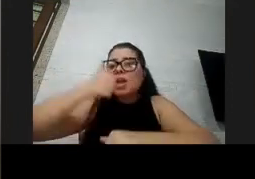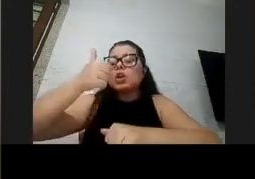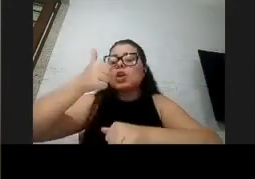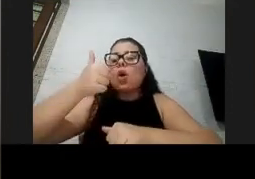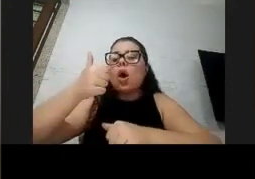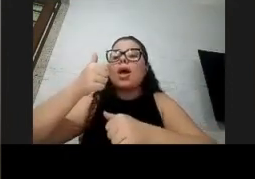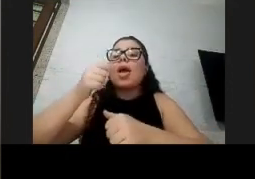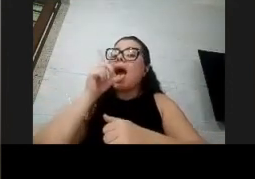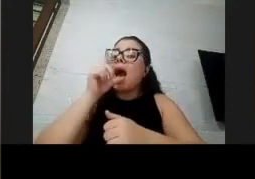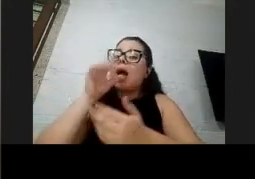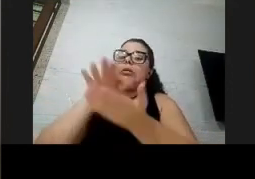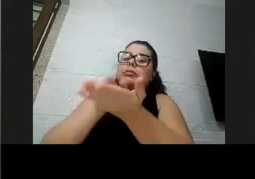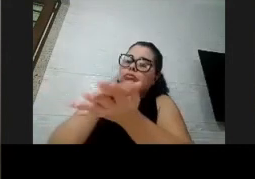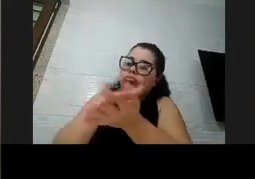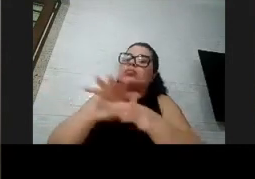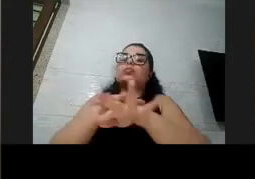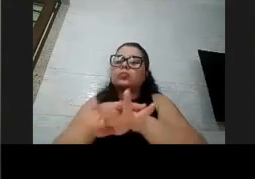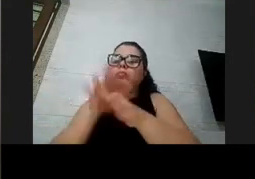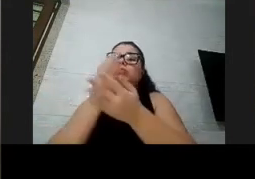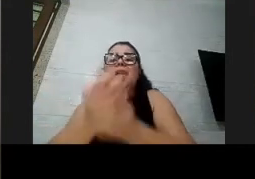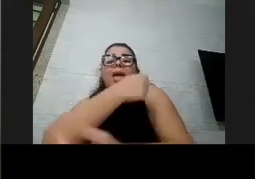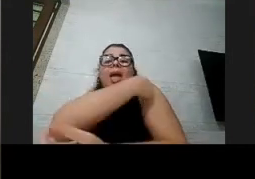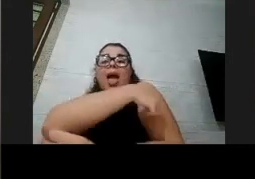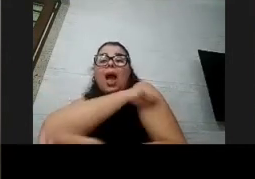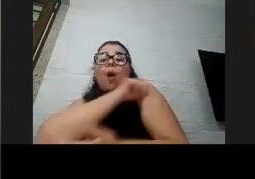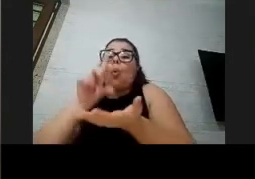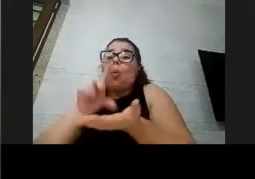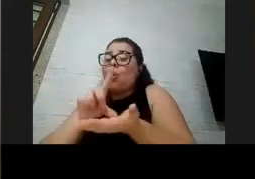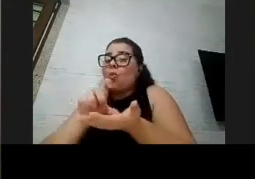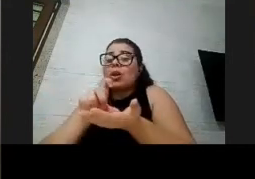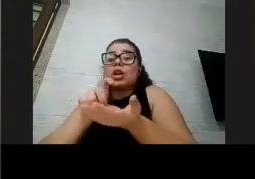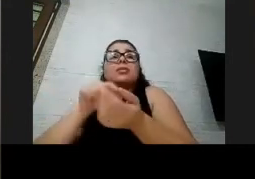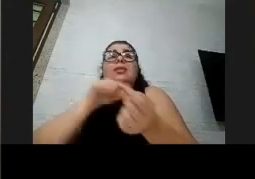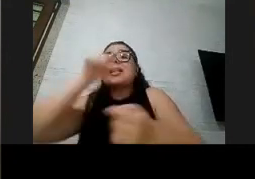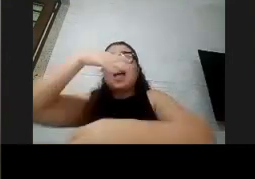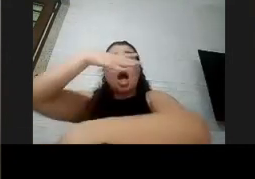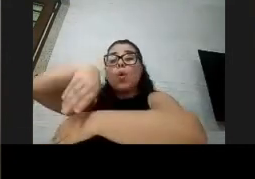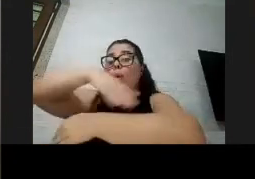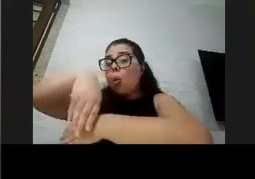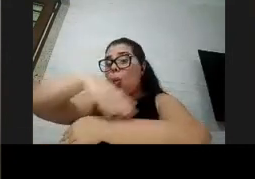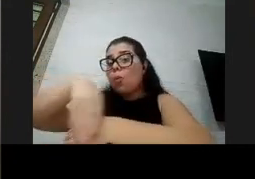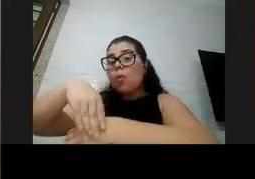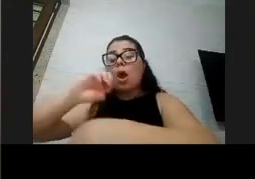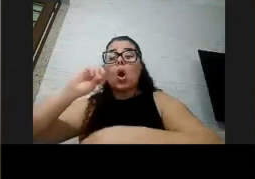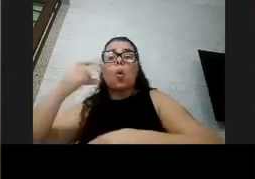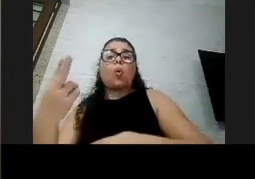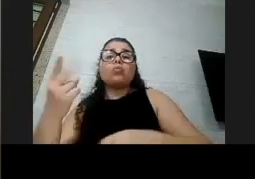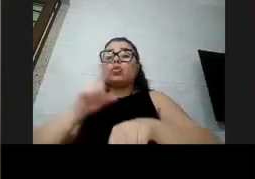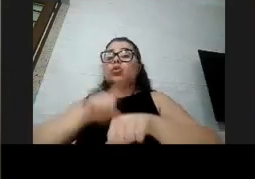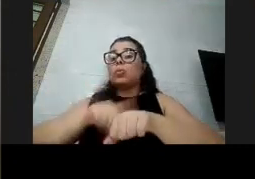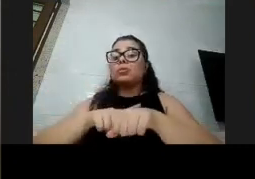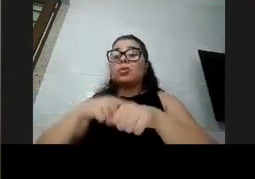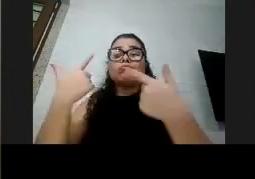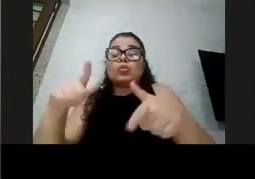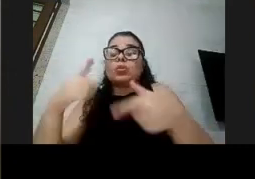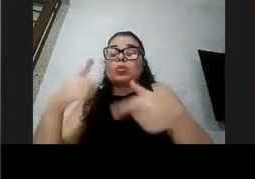né deixar o álcool gel realmente para essas situações que você está fora de casa ou numa situação que você não tem acesso